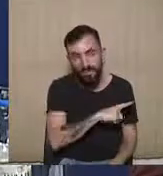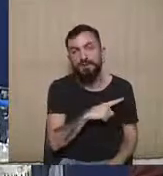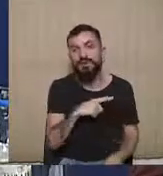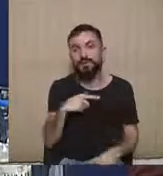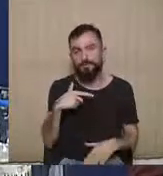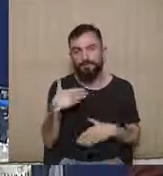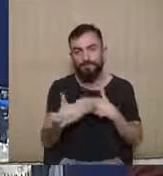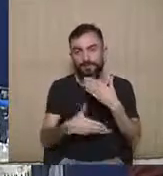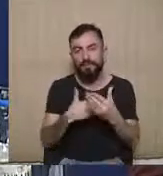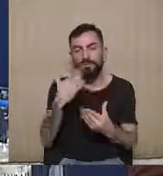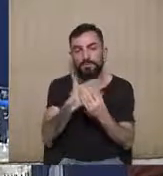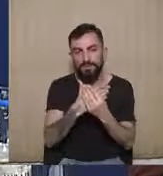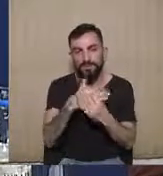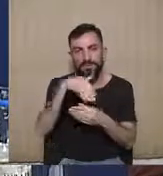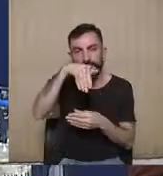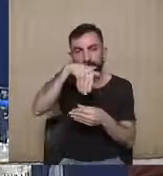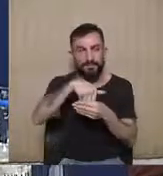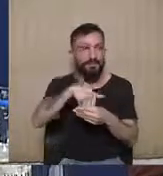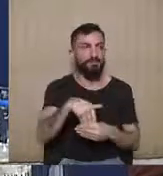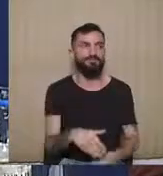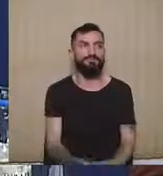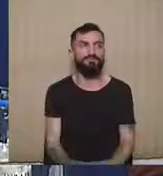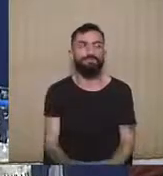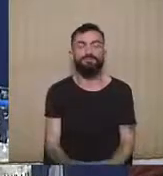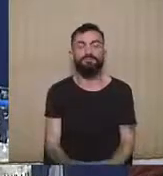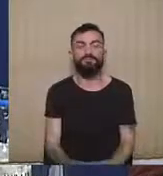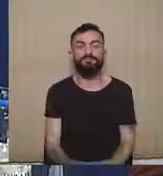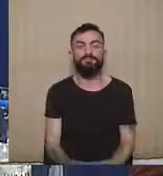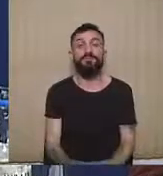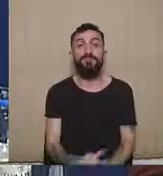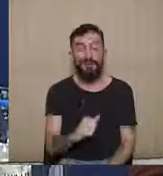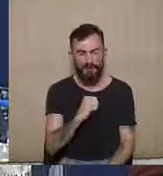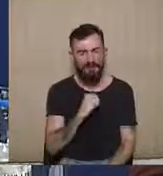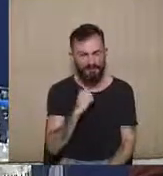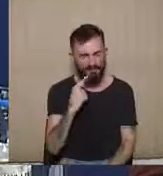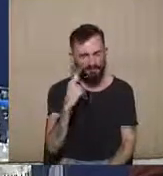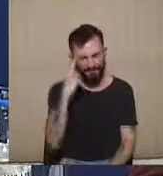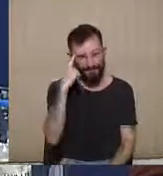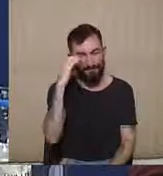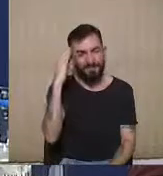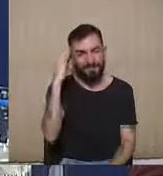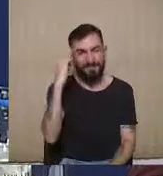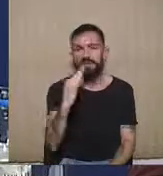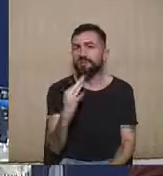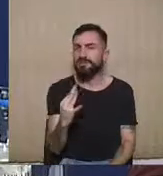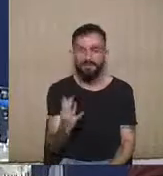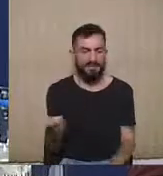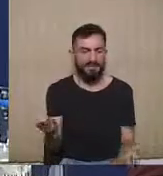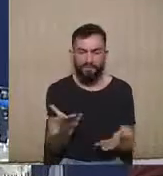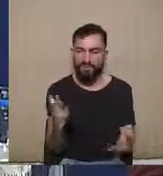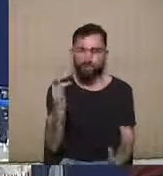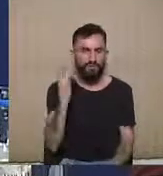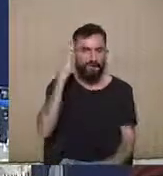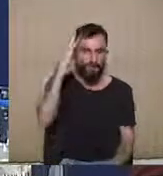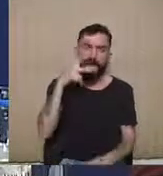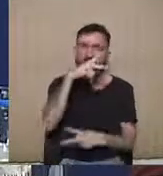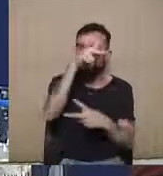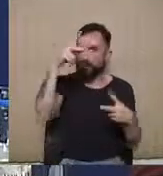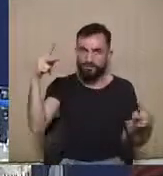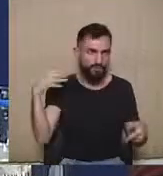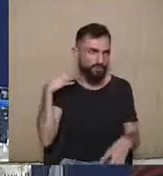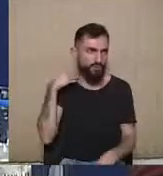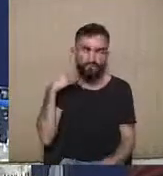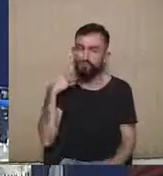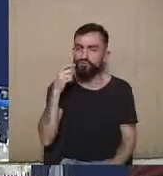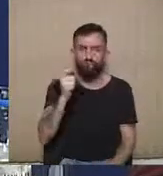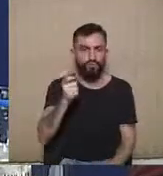processo eleitoral. Eu tenho essa certeza de que não é uma missão fácil hoje para os juízes, porque é isso,